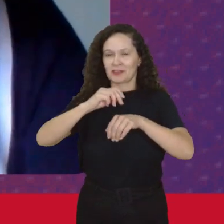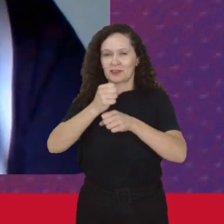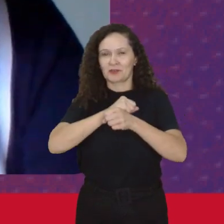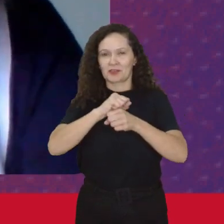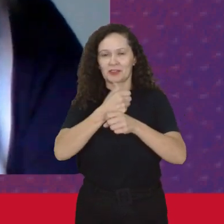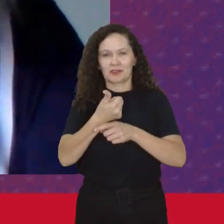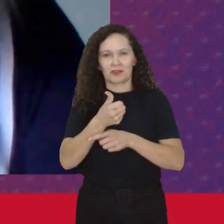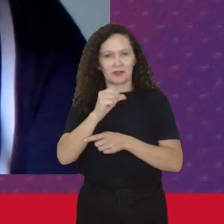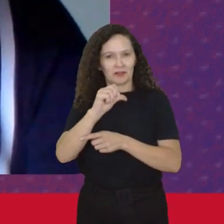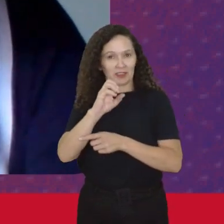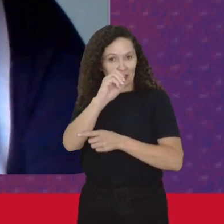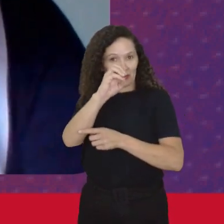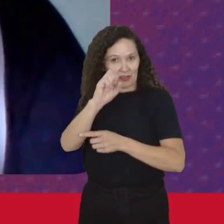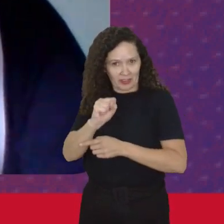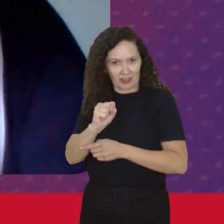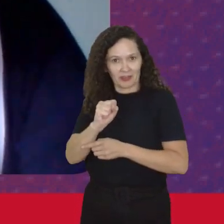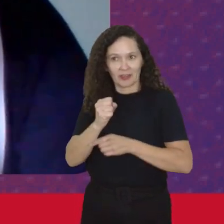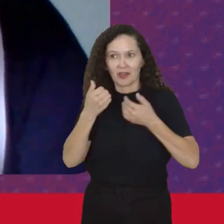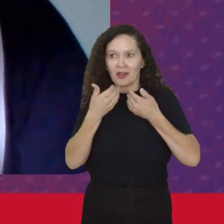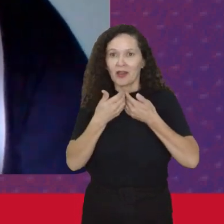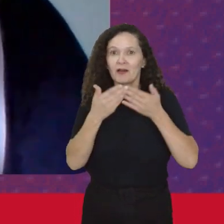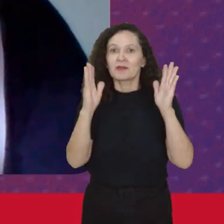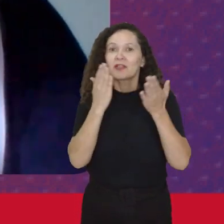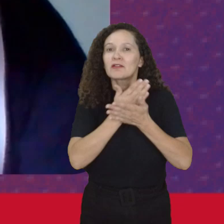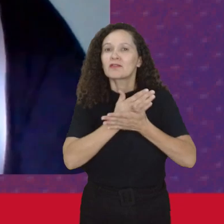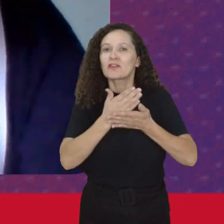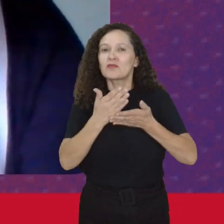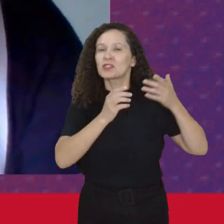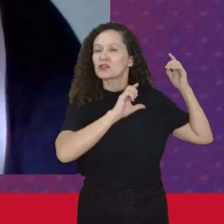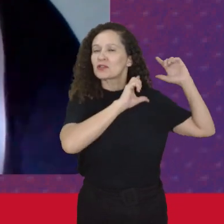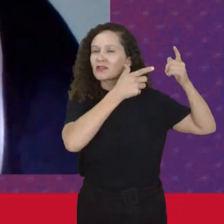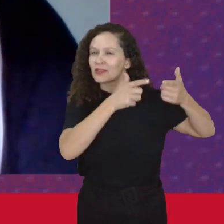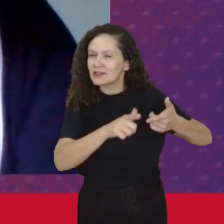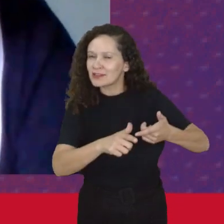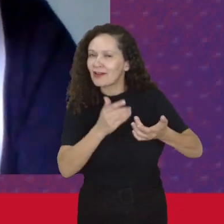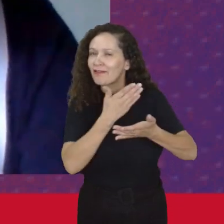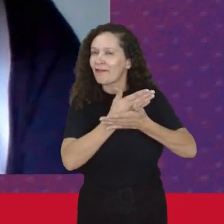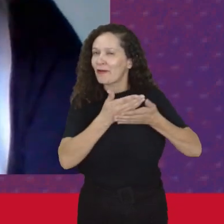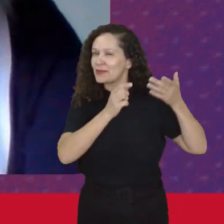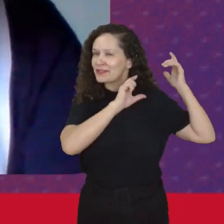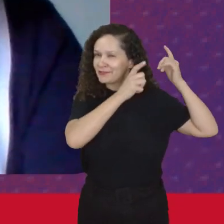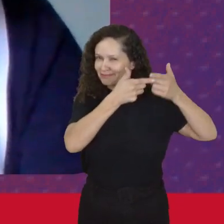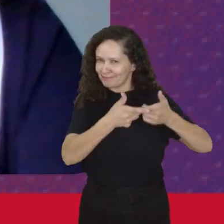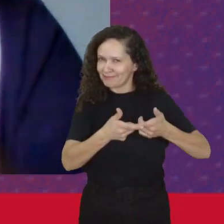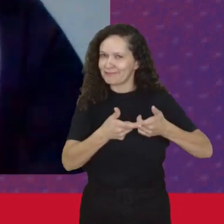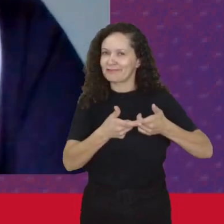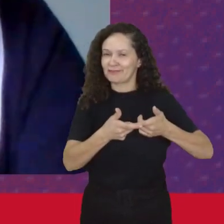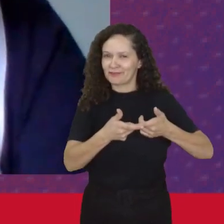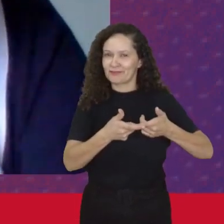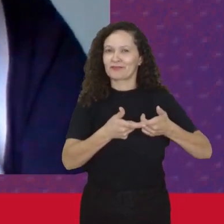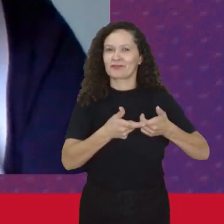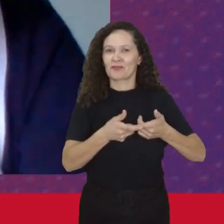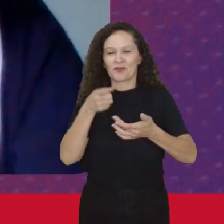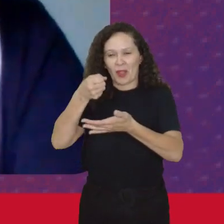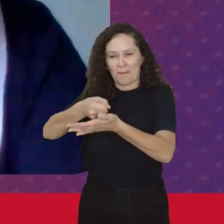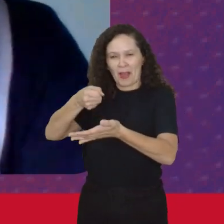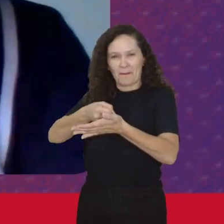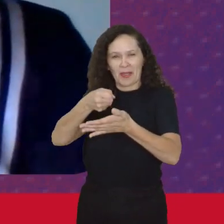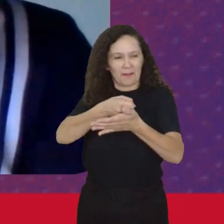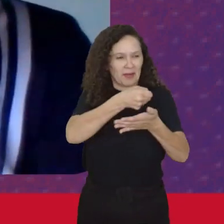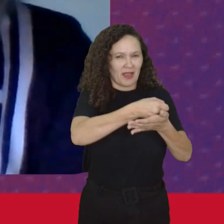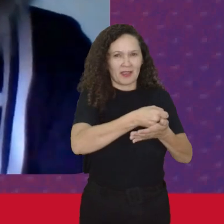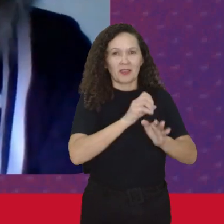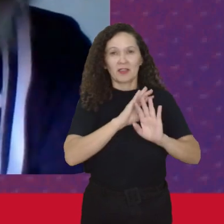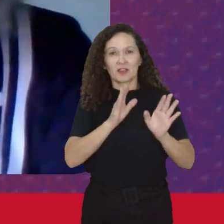Elas já viram Como anos De conservadoria De início Do conservadorismo De retrocesso De